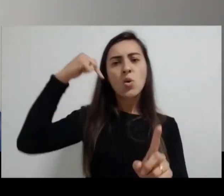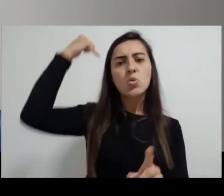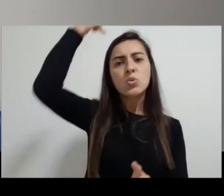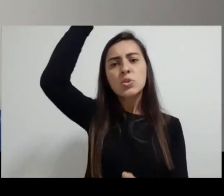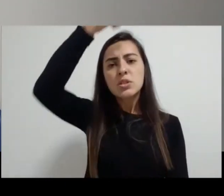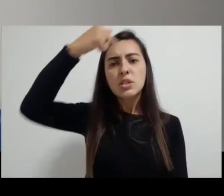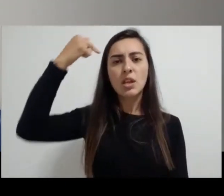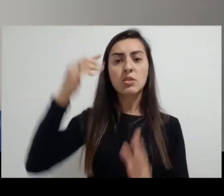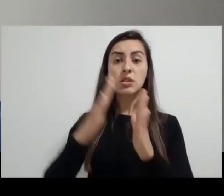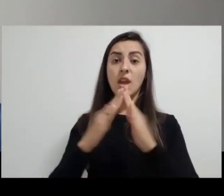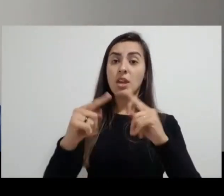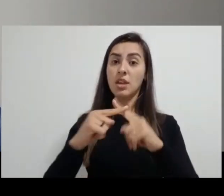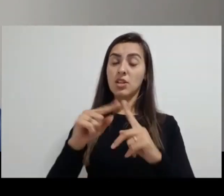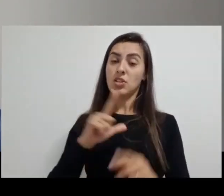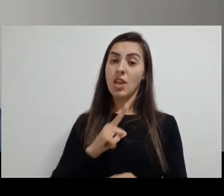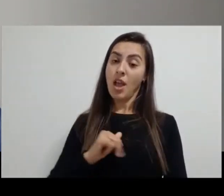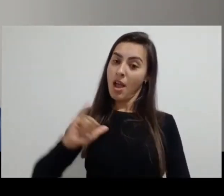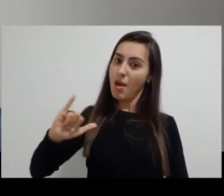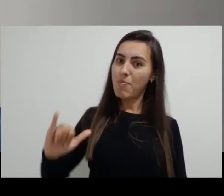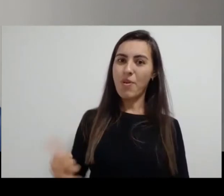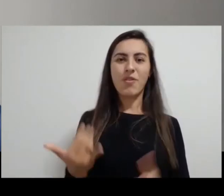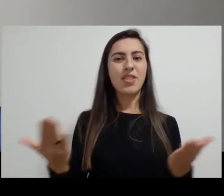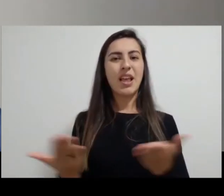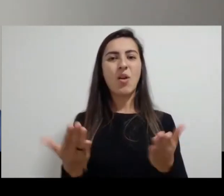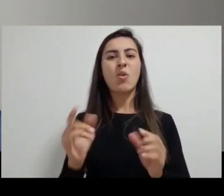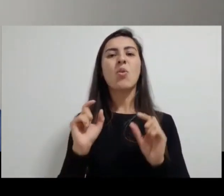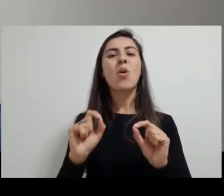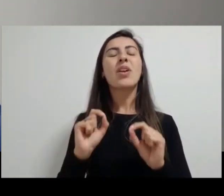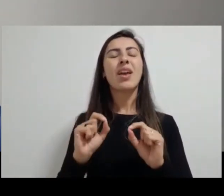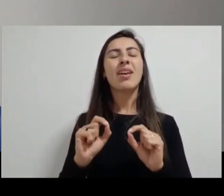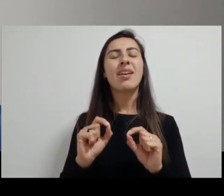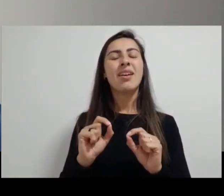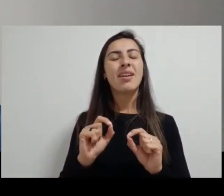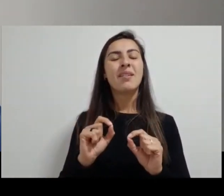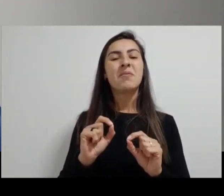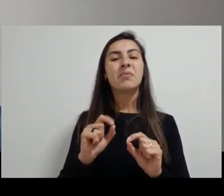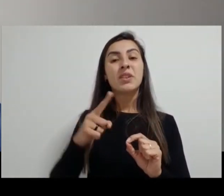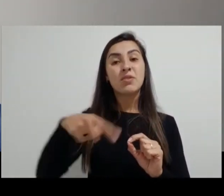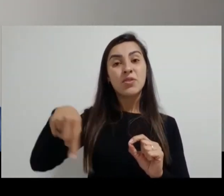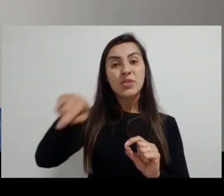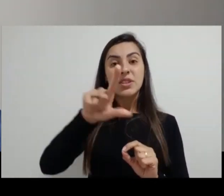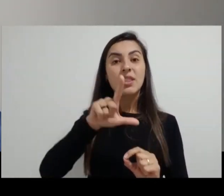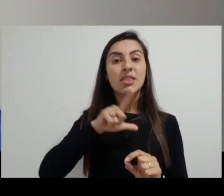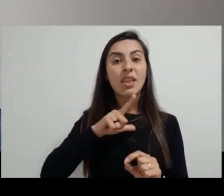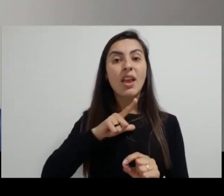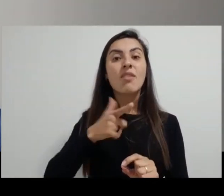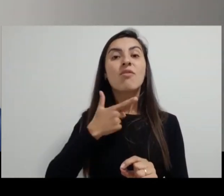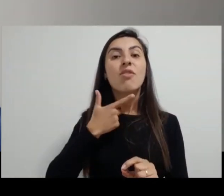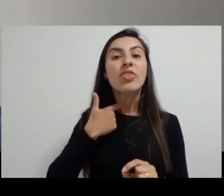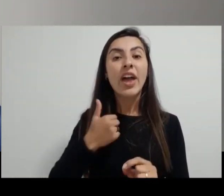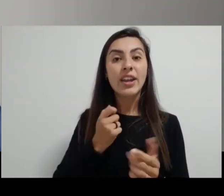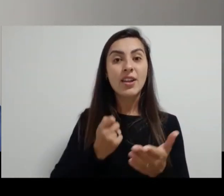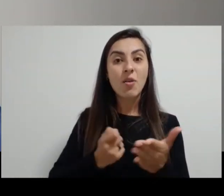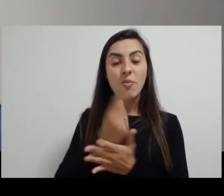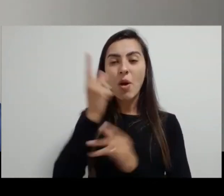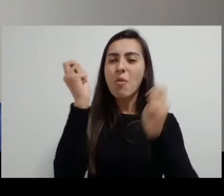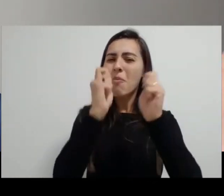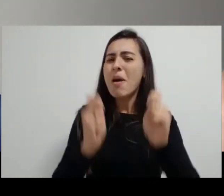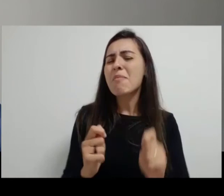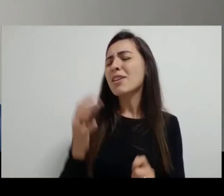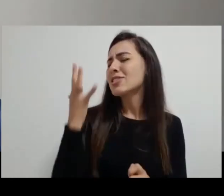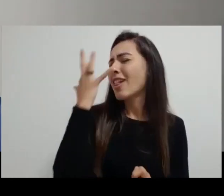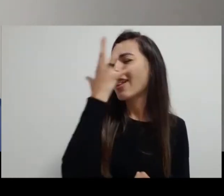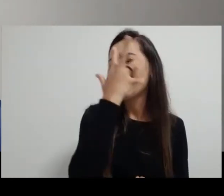igreja nos apresenta. E aproveita este momento para fazer um merchan. Se você deseja adquirir uma imagem linda,